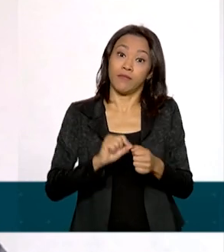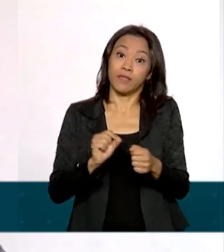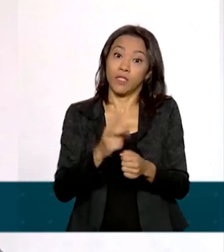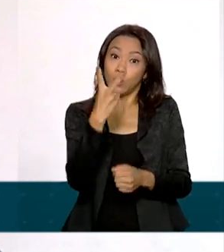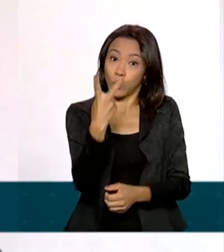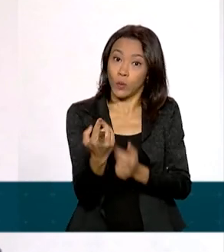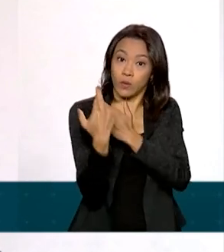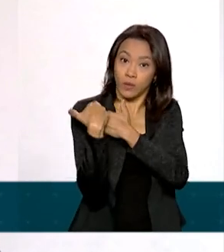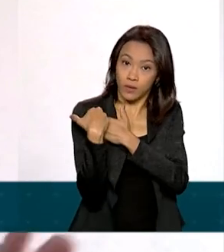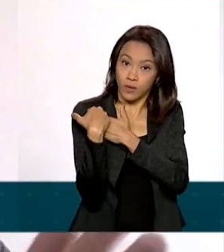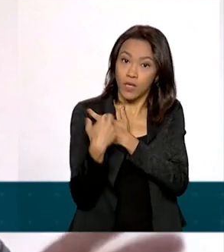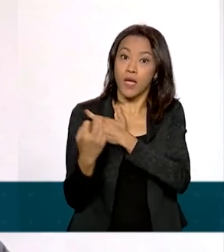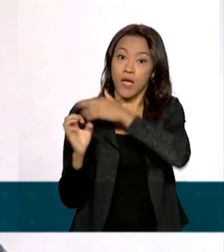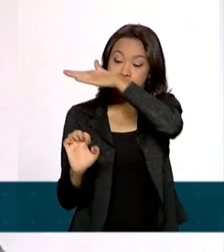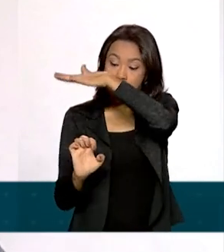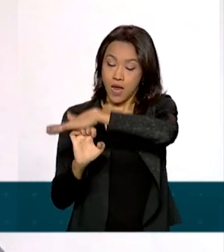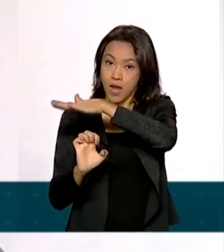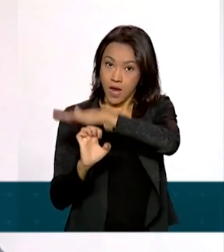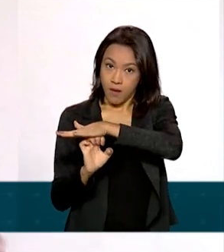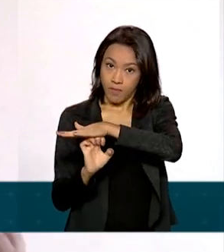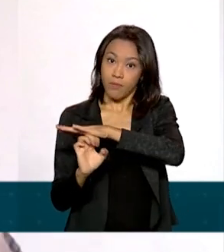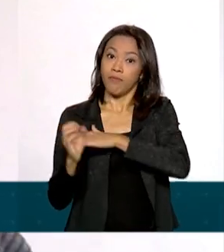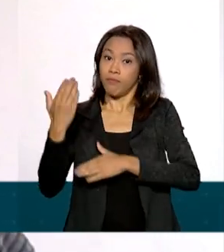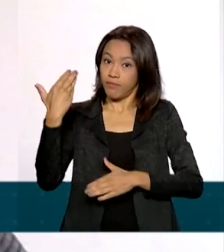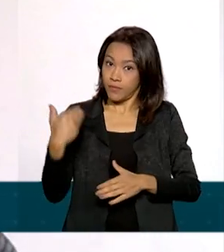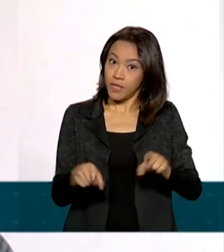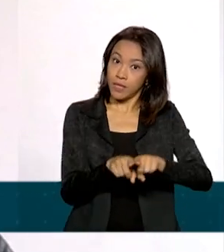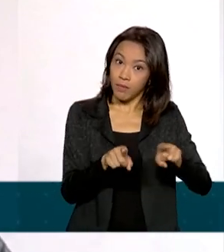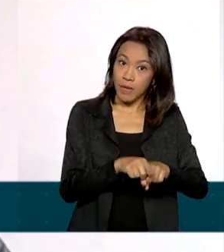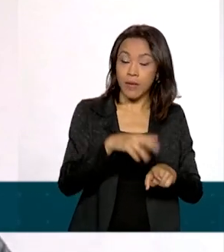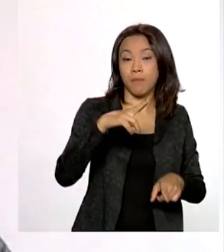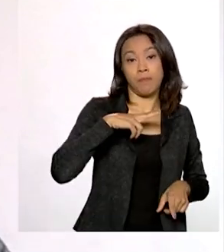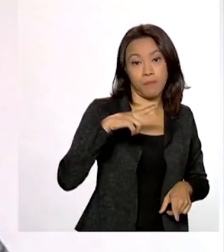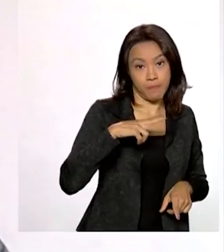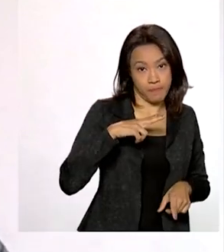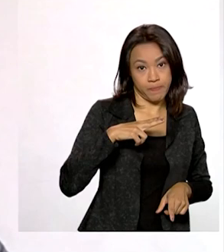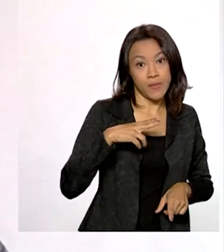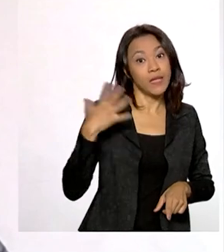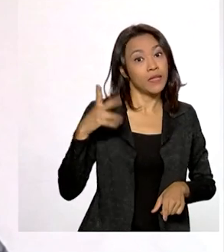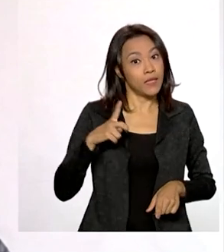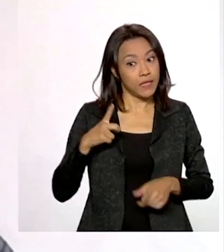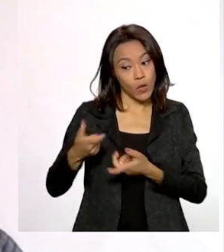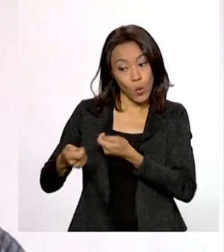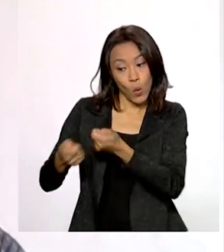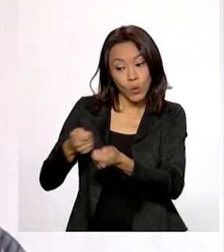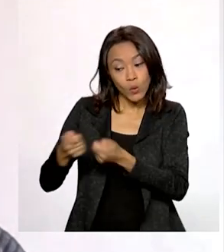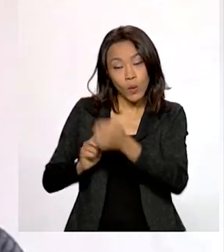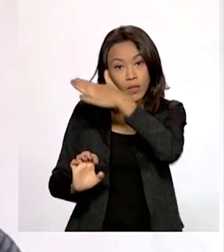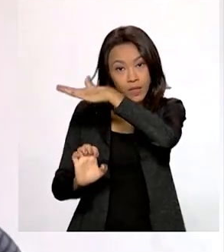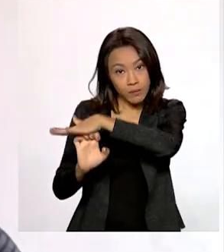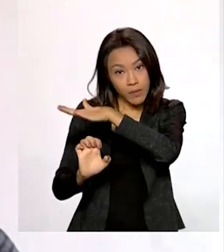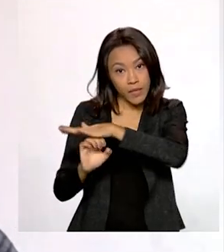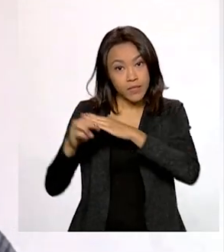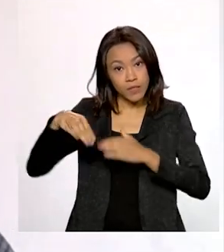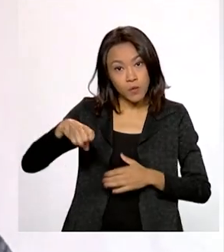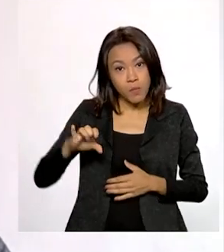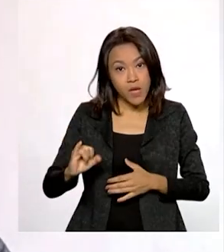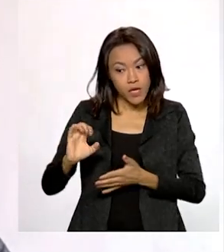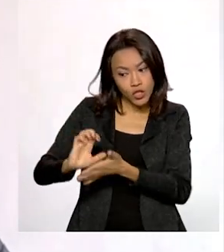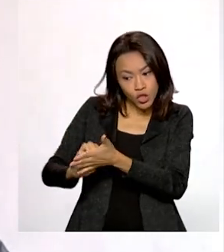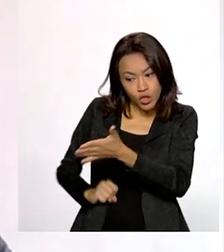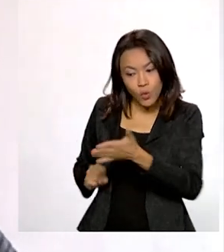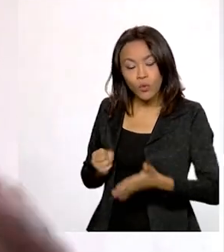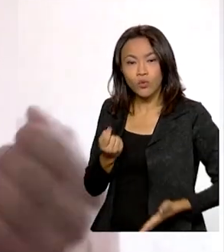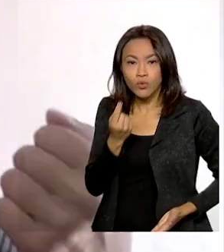empresário e pessoa física. Ele tem que ter um bom controle da empresa dele, para ele saber o que ele tirou do dinheiro